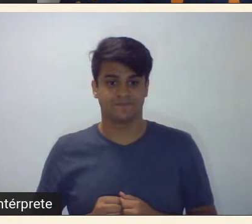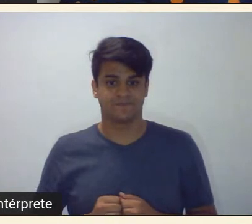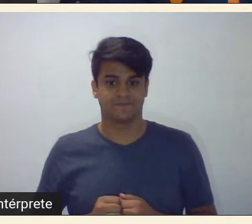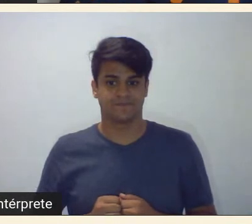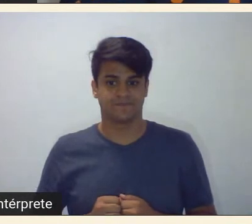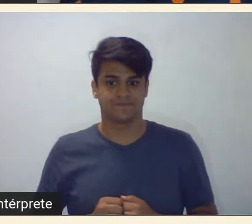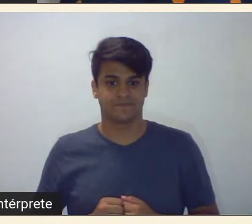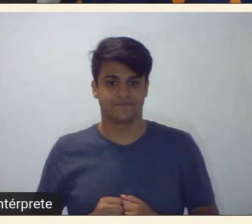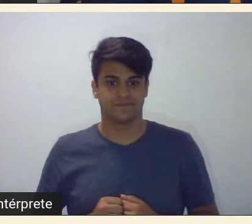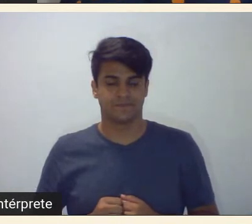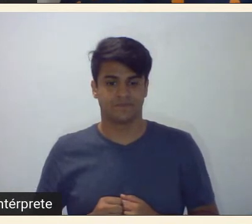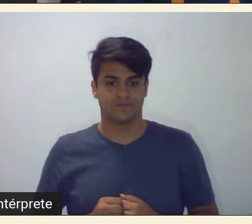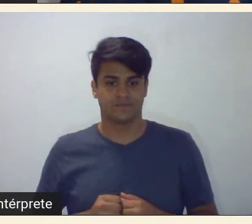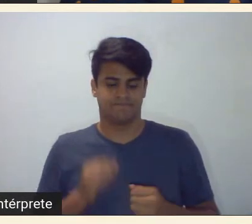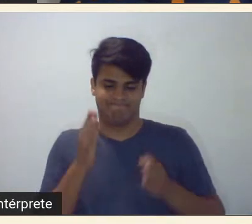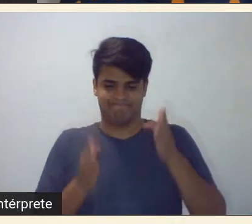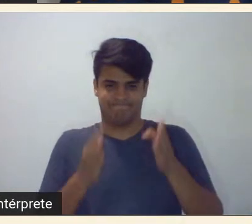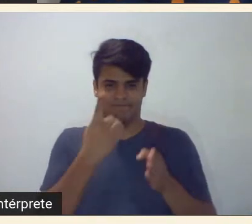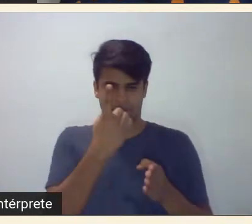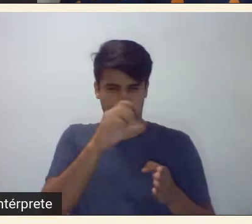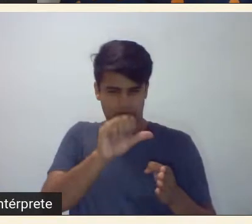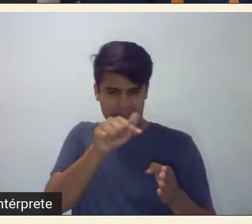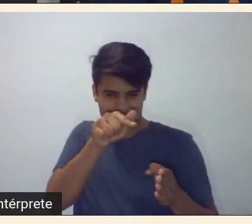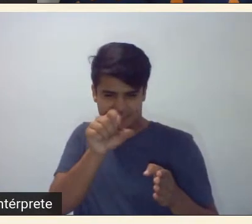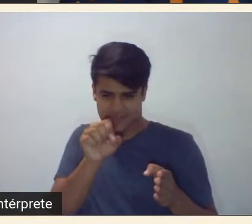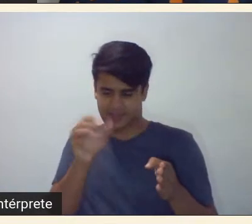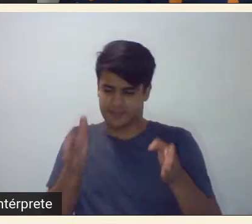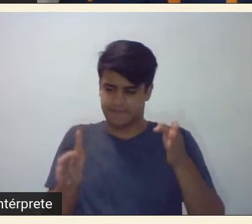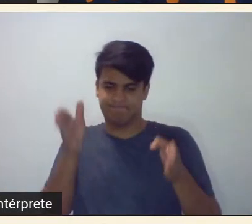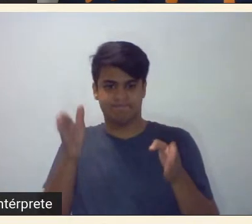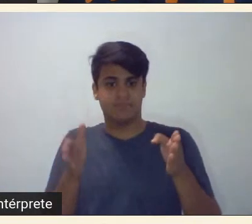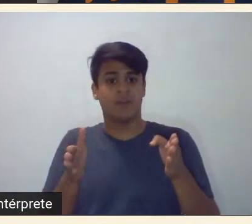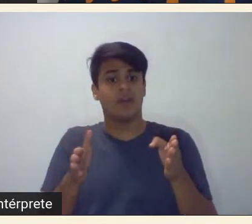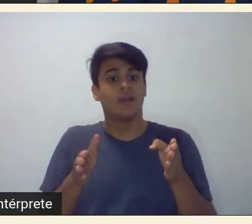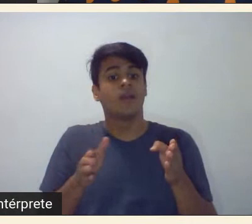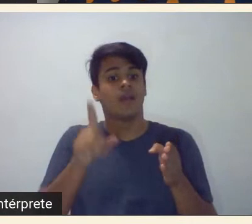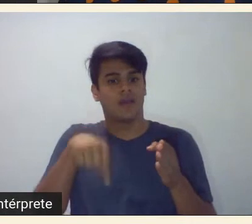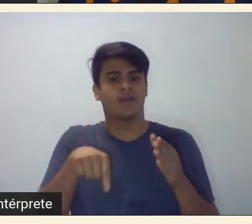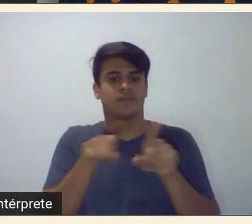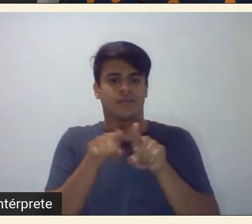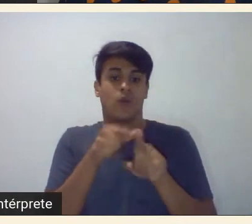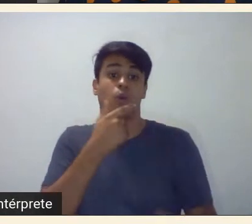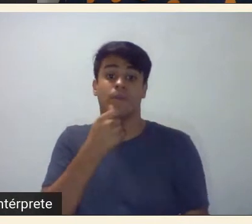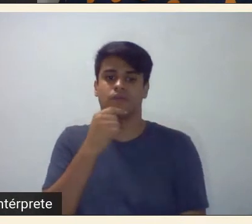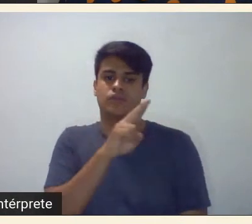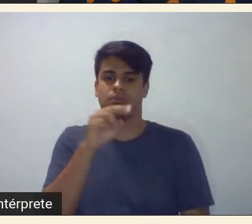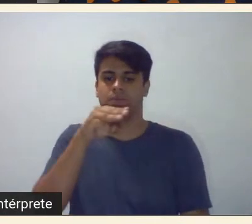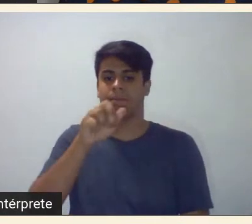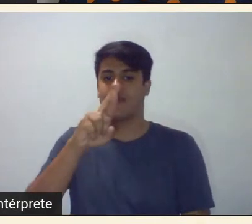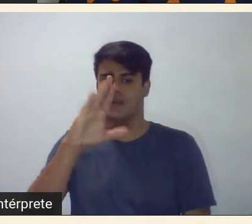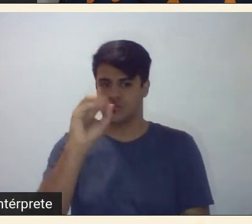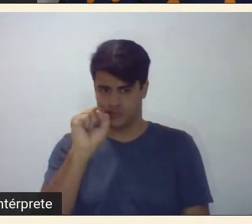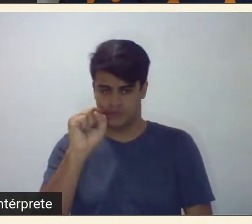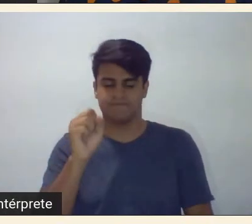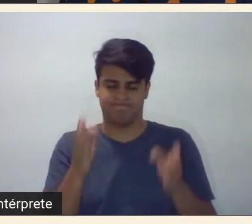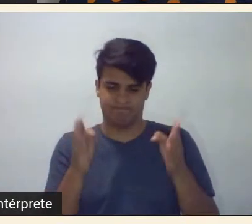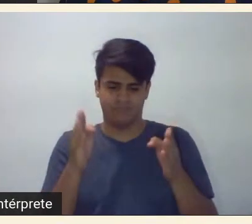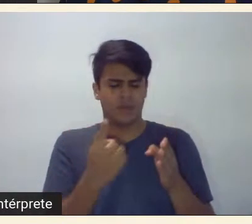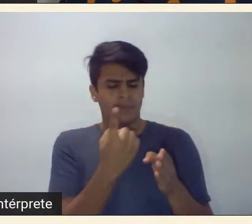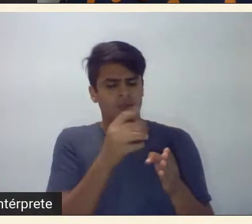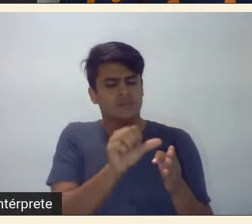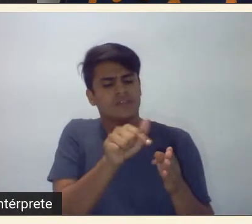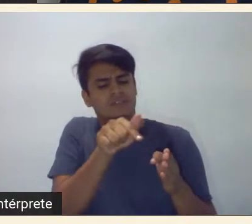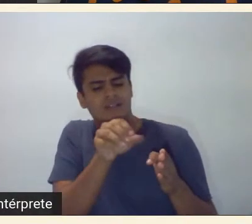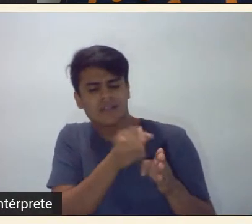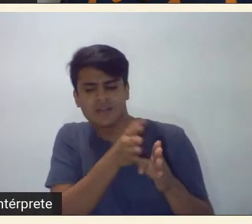A década de 70 é também do Marcos Magalhães Rosa. A década de 70 é também o momento de